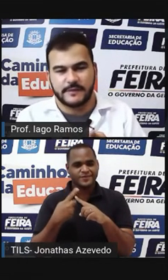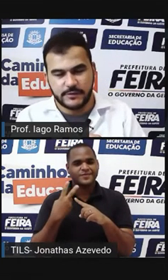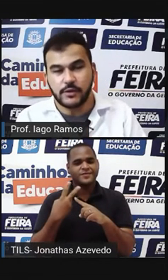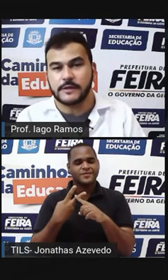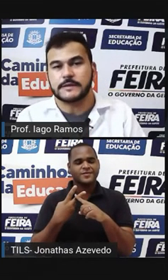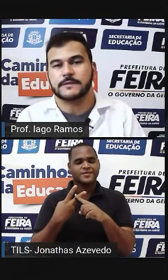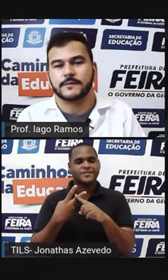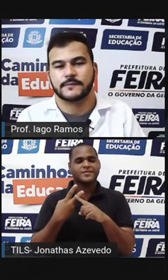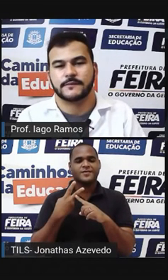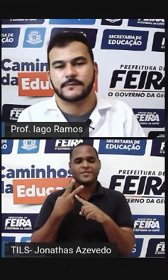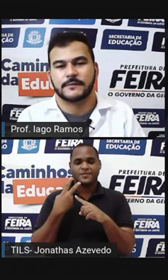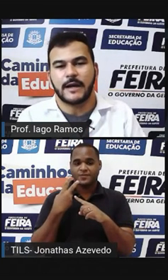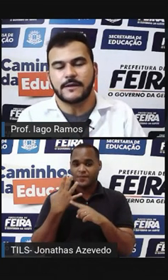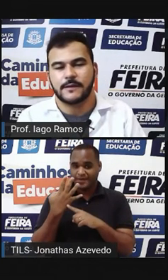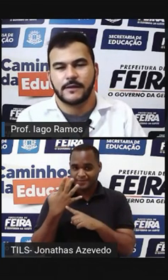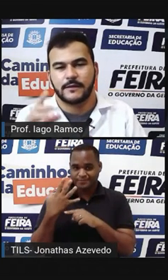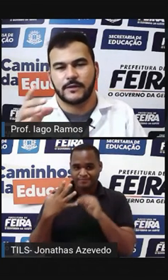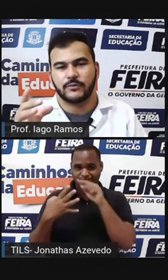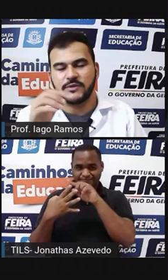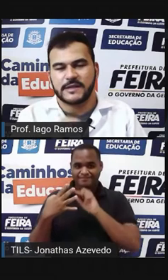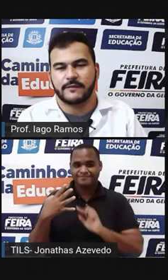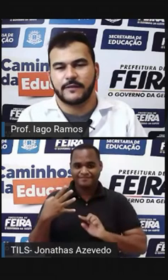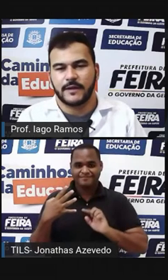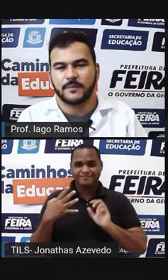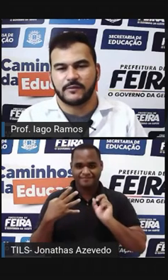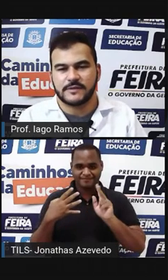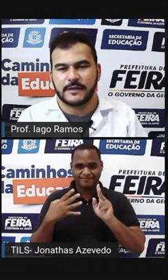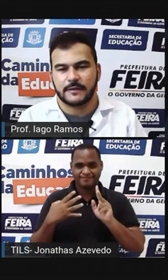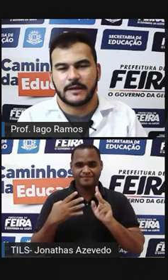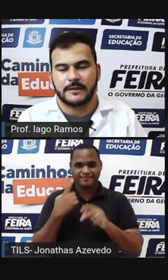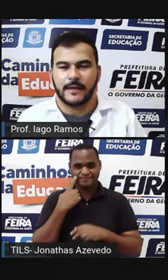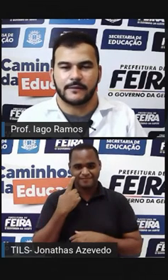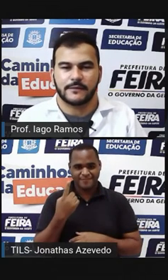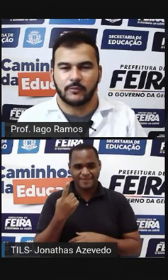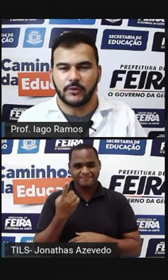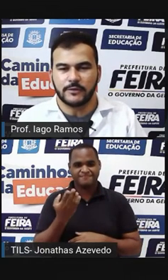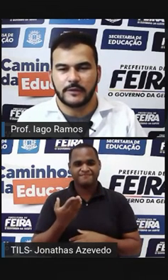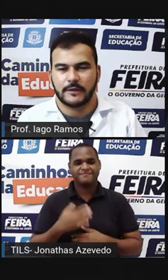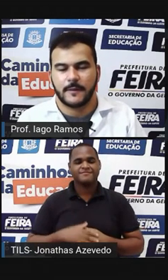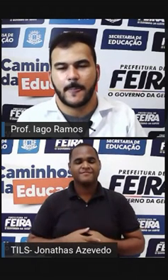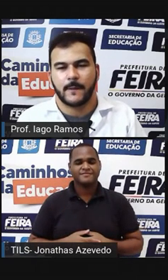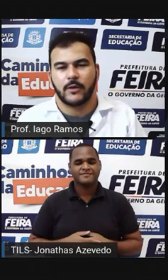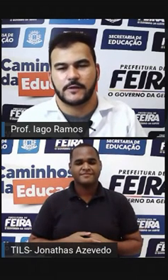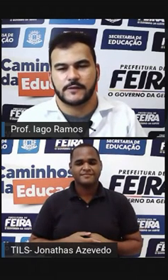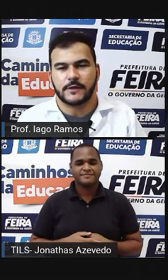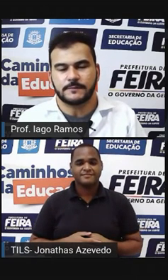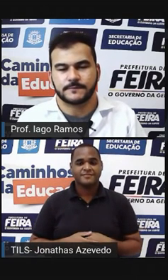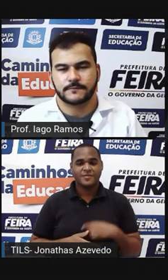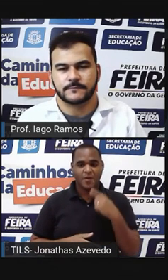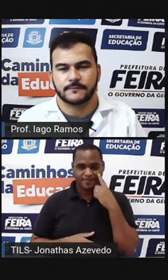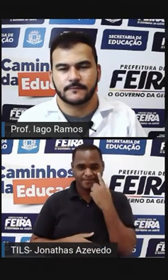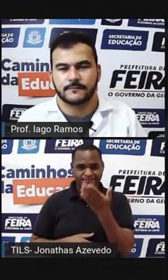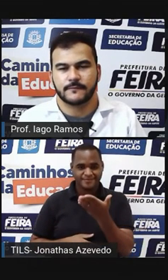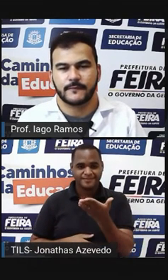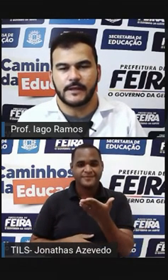Vezes 2 Tá? Então estou escrevendo ali para você Na tela Tá bom? Olha só